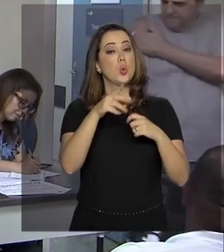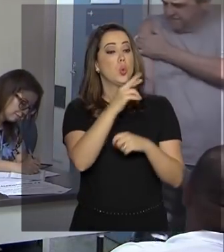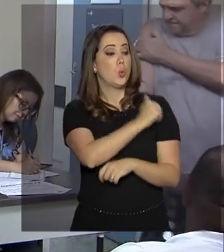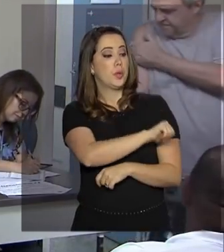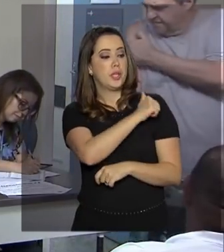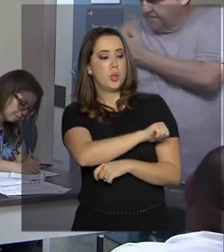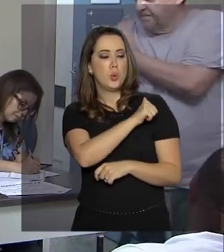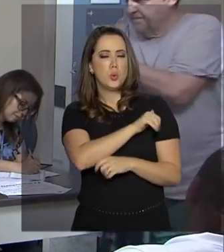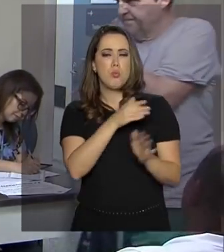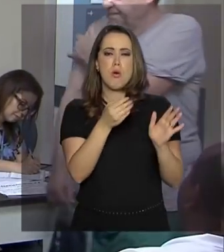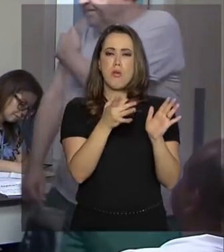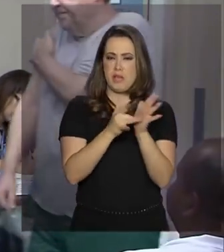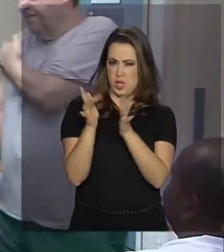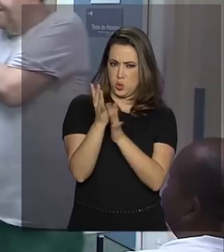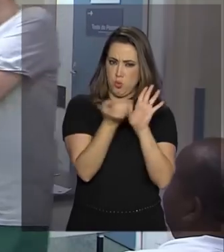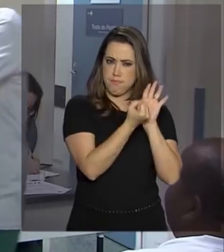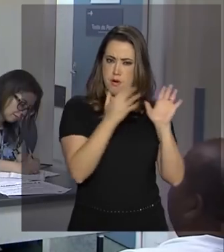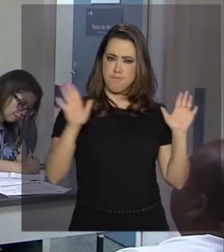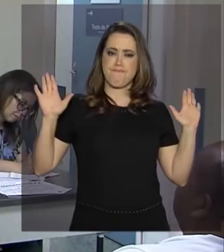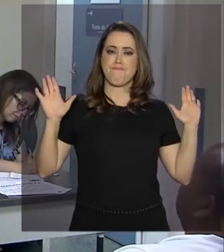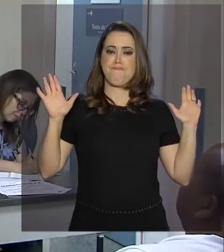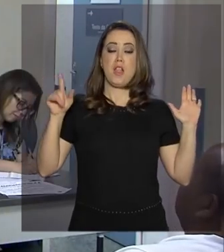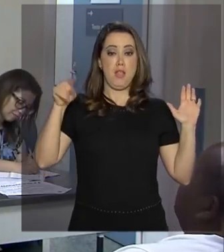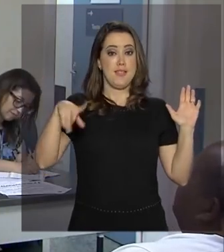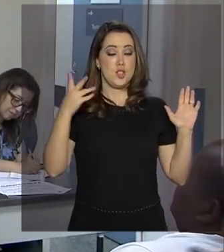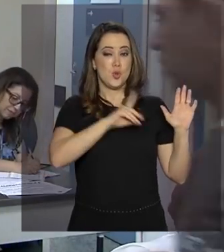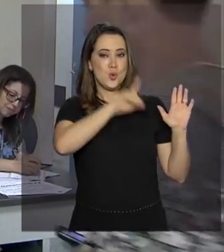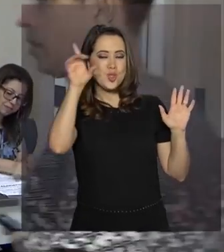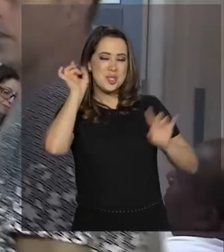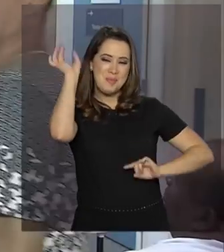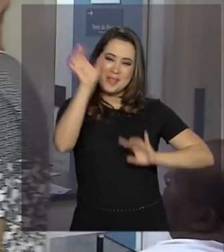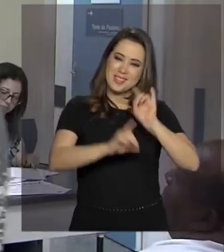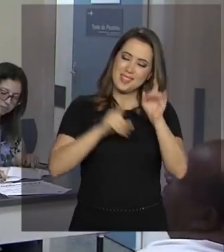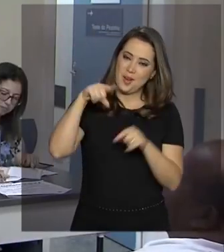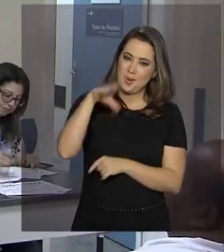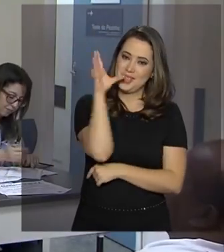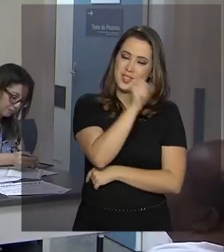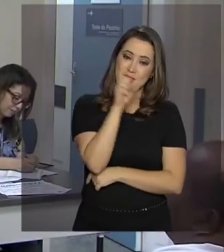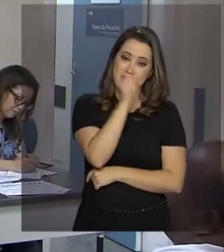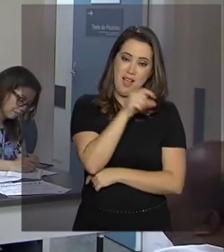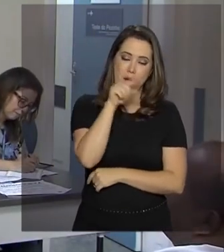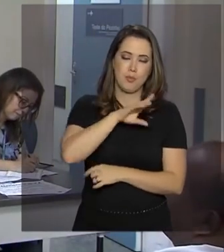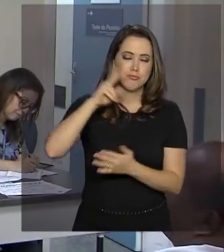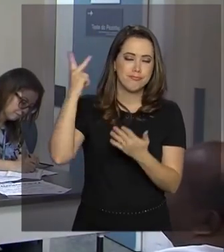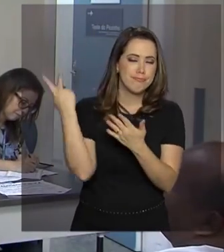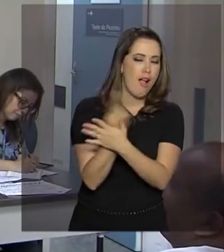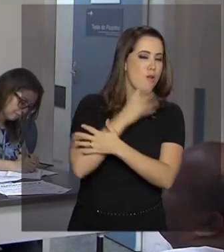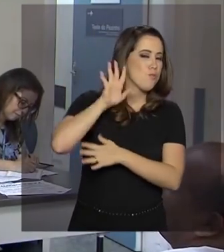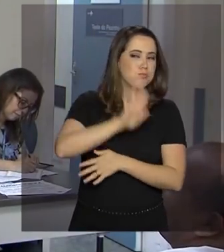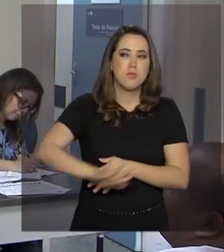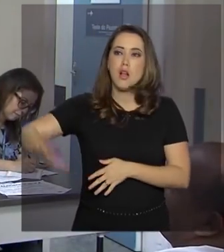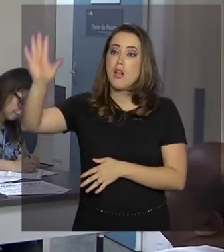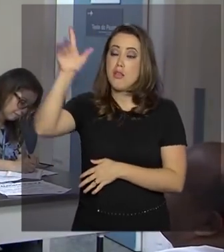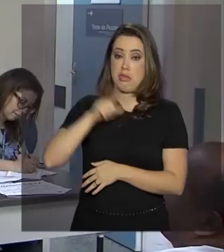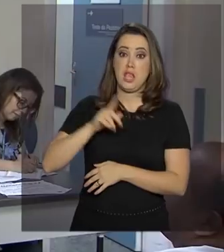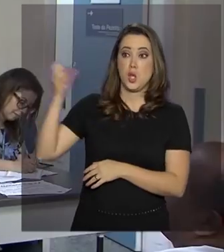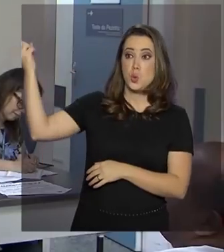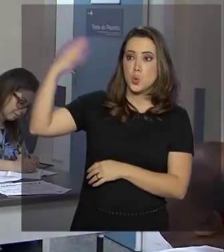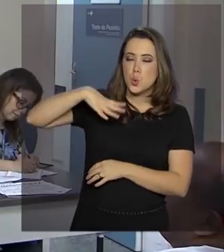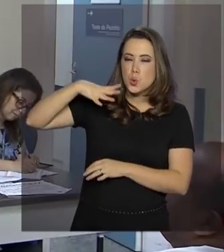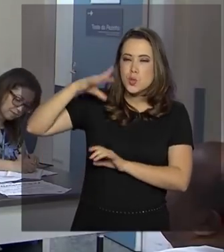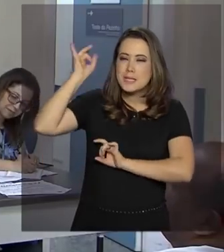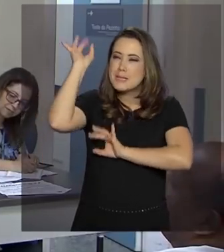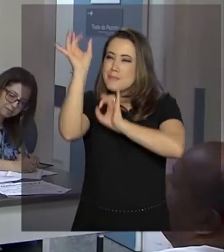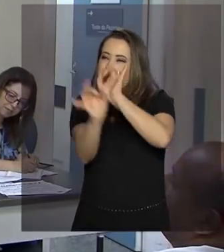mobilização do dia D de vacinação contra a gripe, que acontece neste sábado em todo o país. O ministro vai acender uma iluminação especial